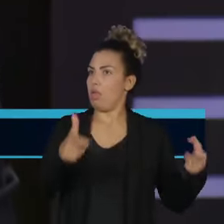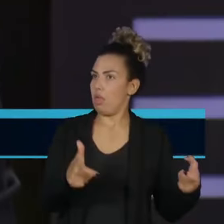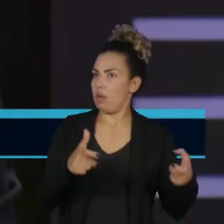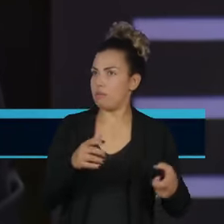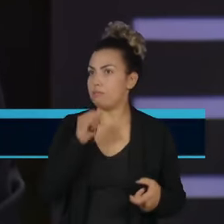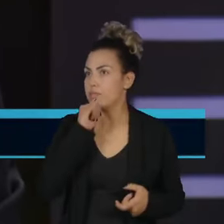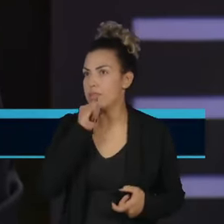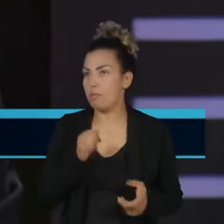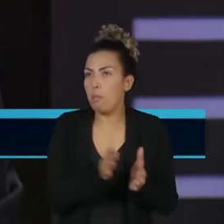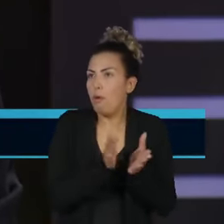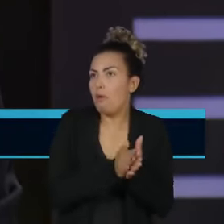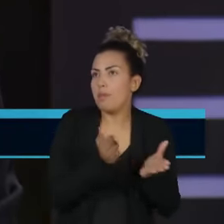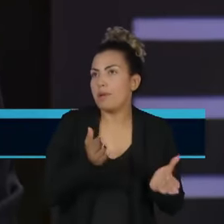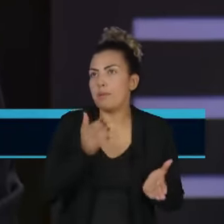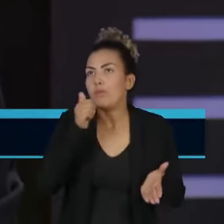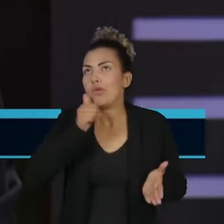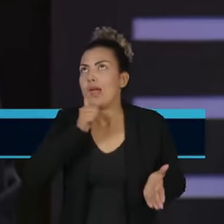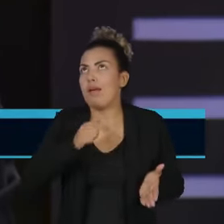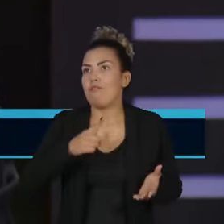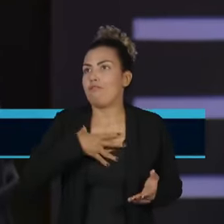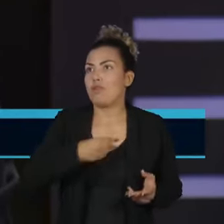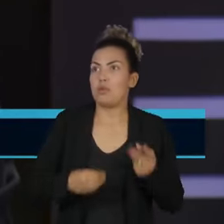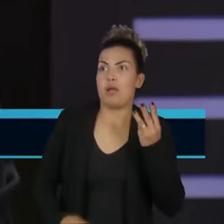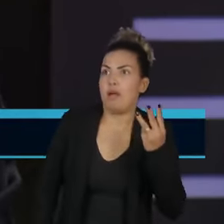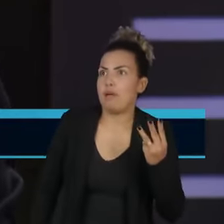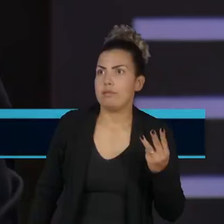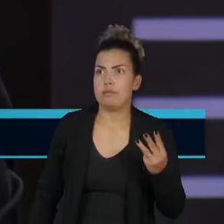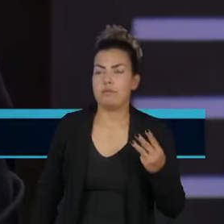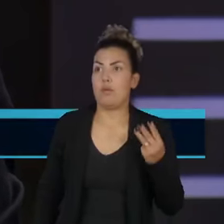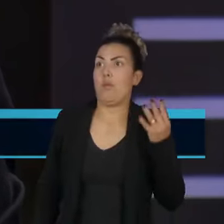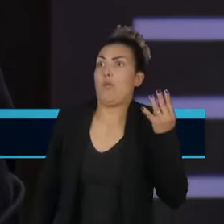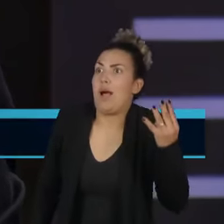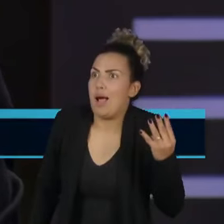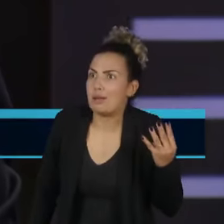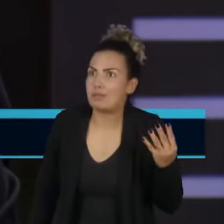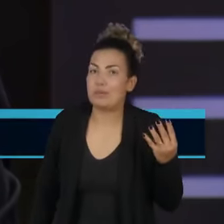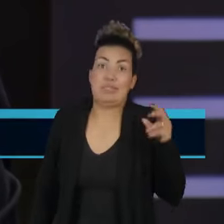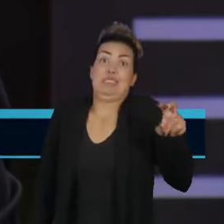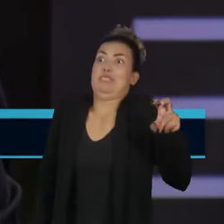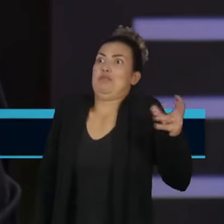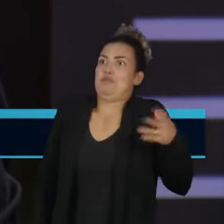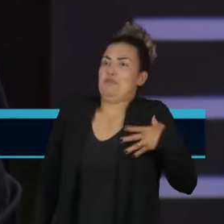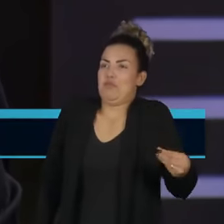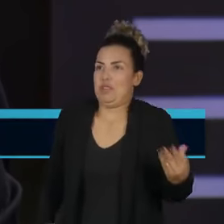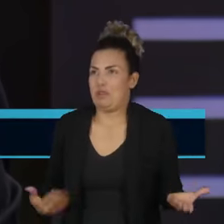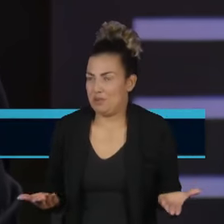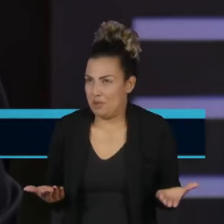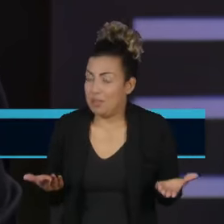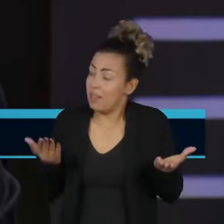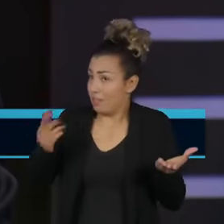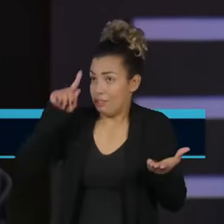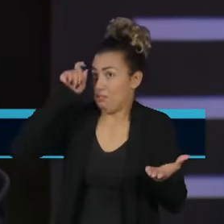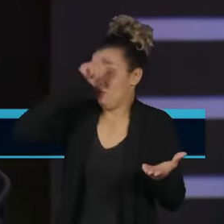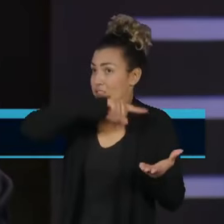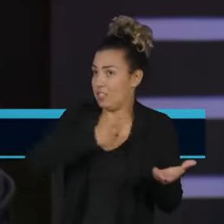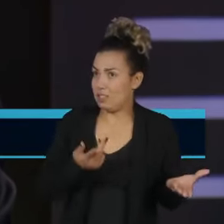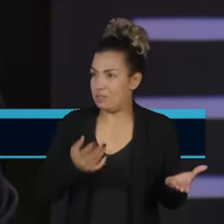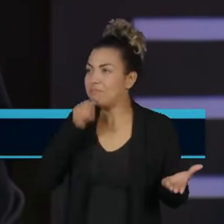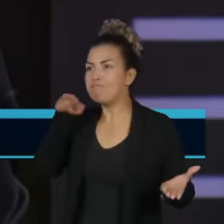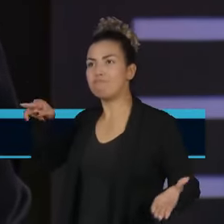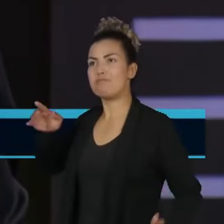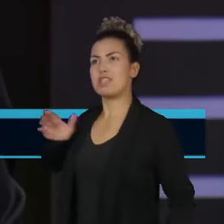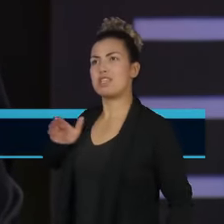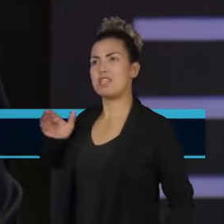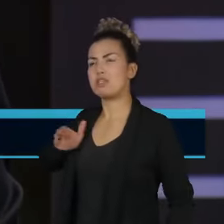4 filhos, 5 filhos. E aí você aumenta a péssima distribuição de renda que a gente tem. A classe mais rica